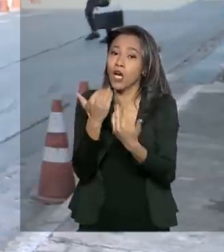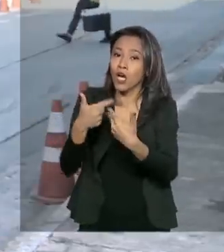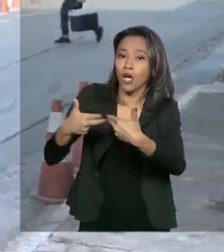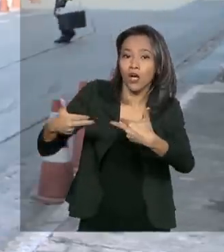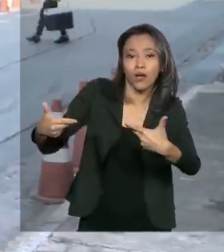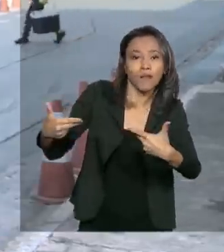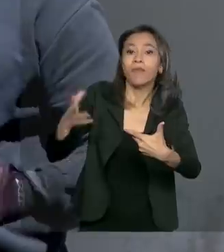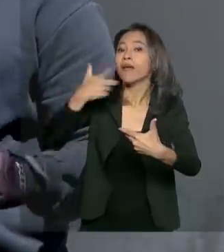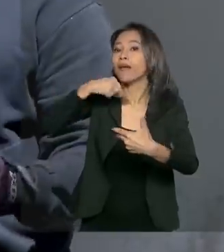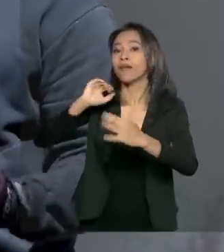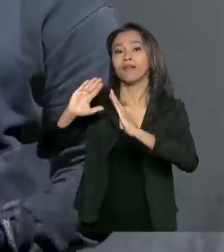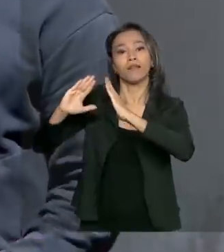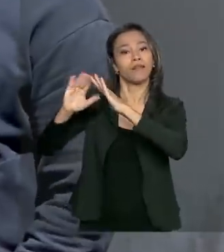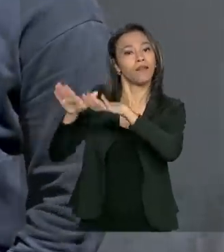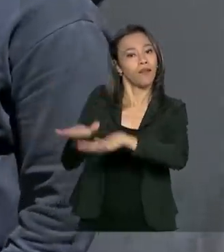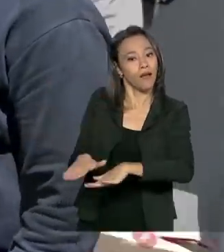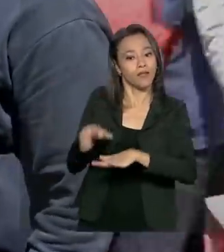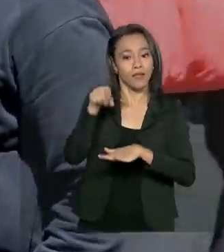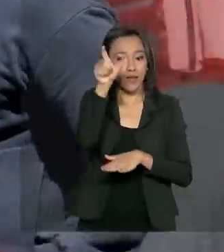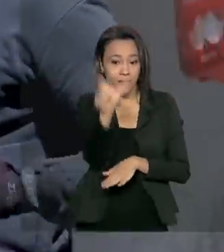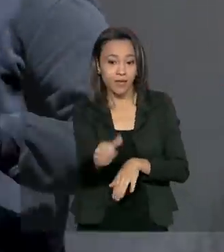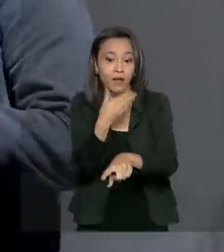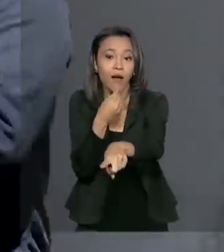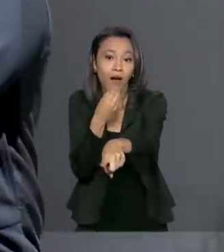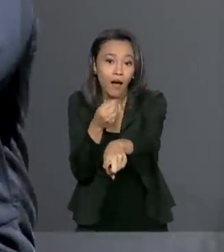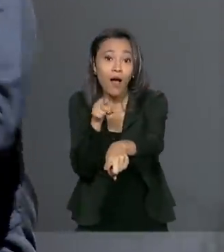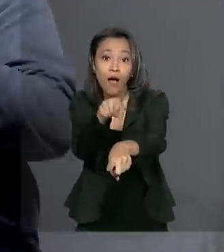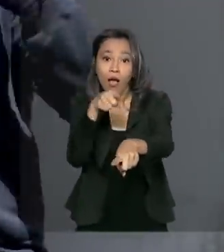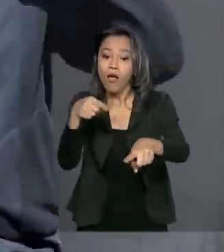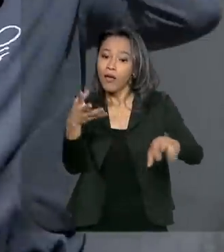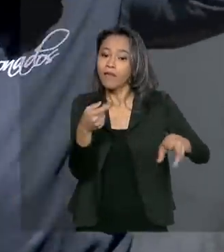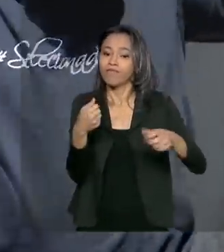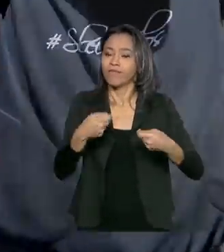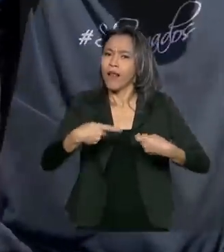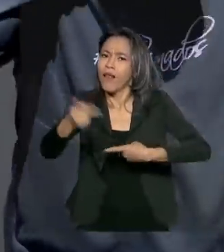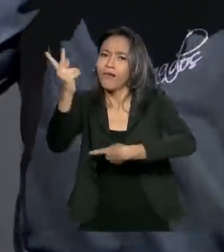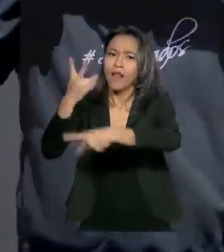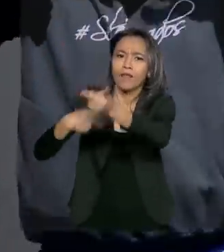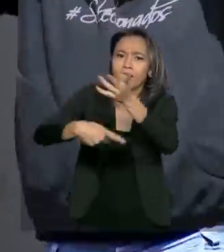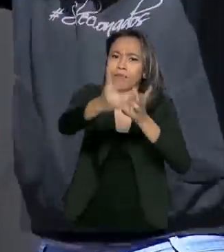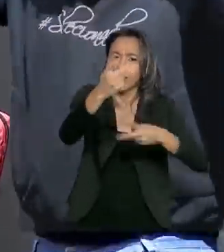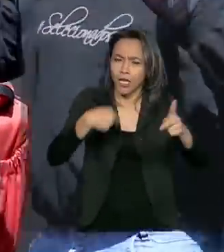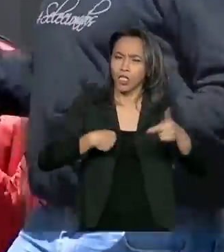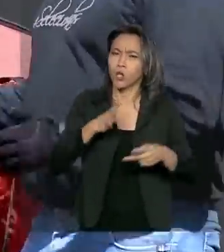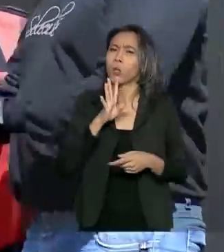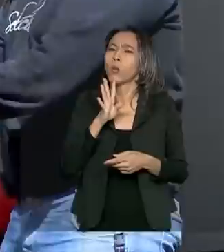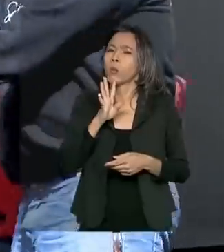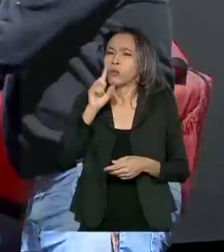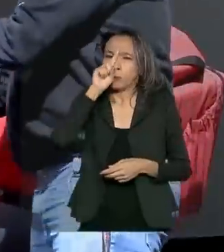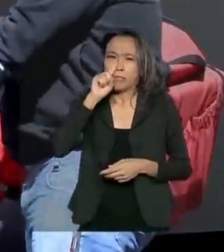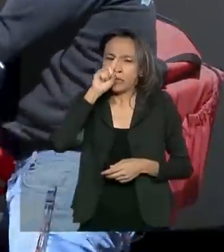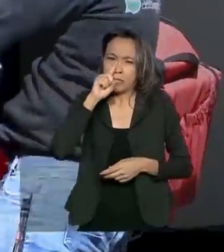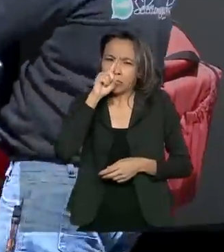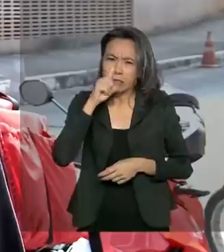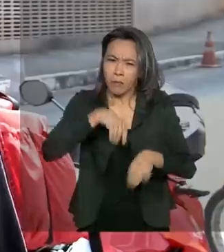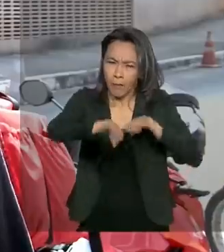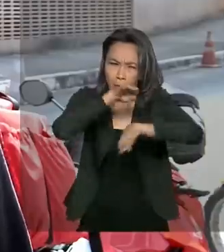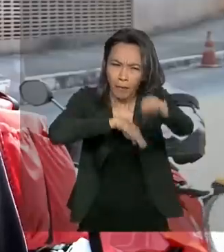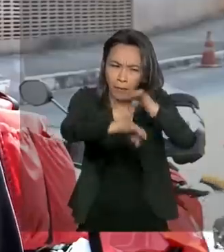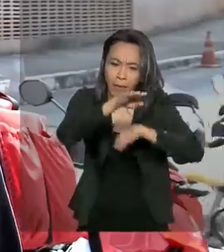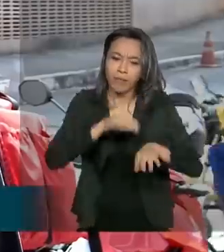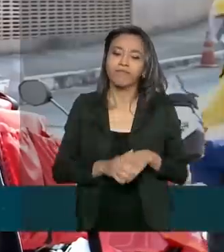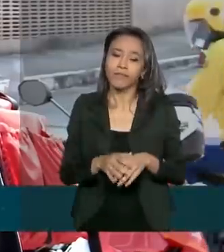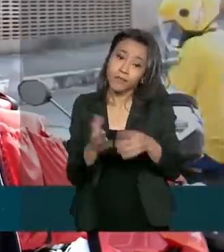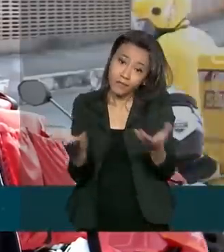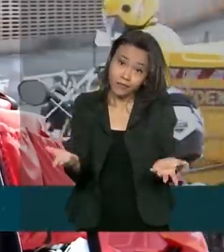quem está em casa. Gente como o Everton, que é entregador, ele conhece bem os riscos do trânsito. O perigo está